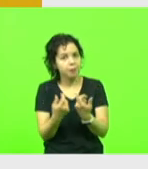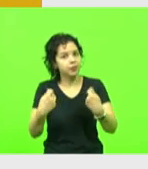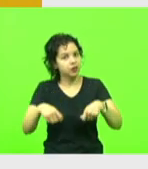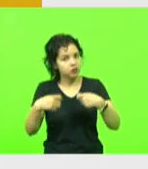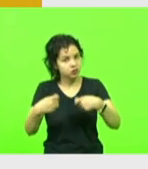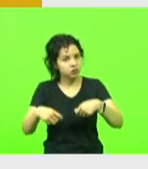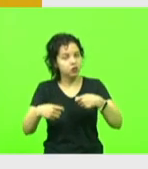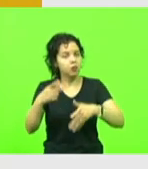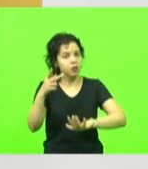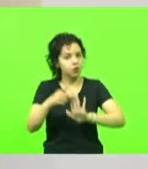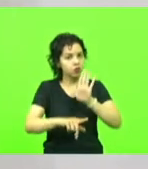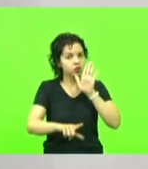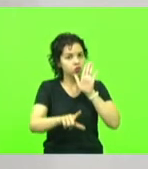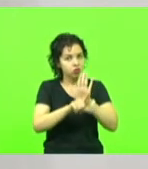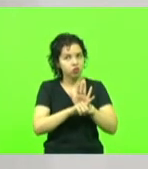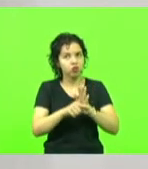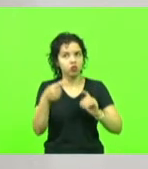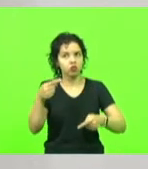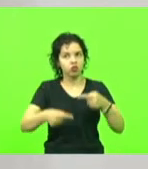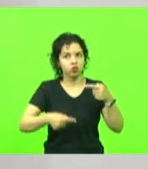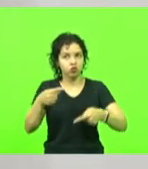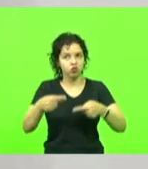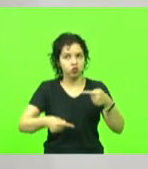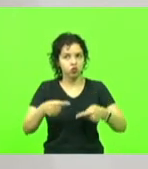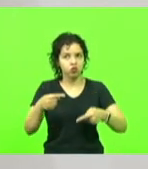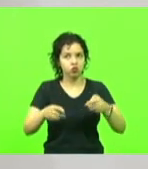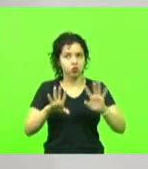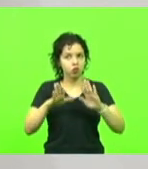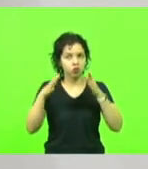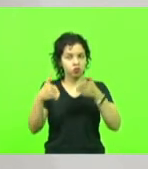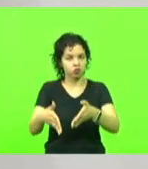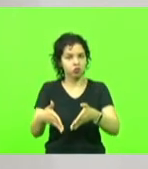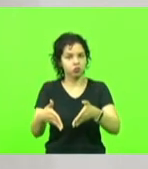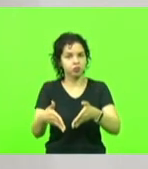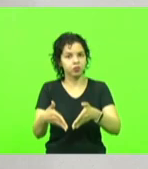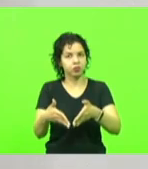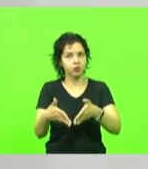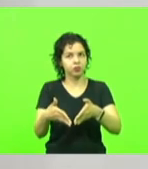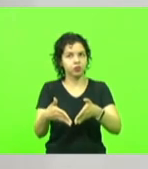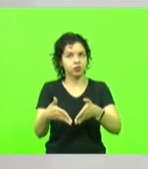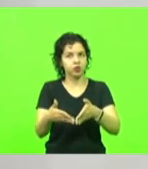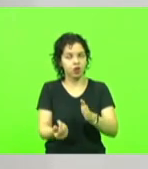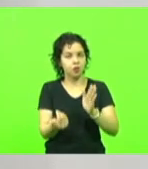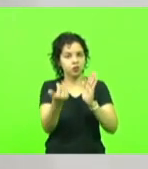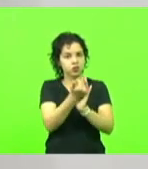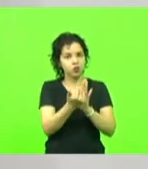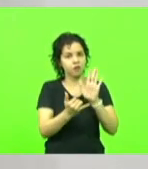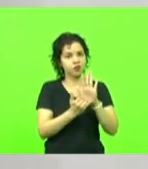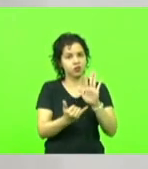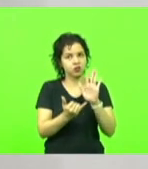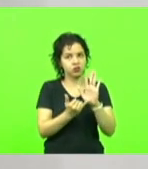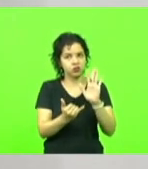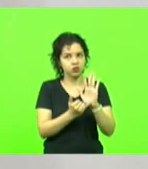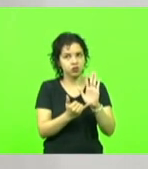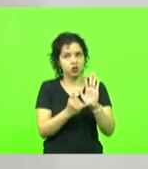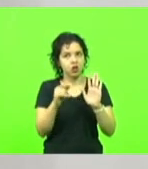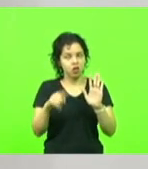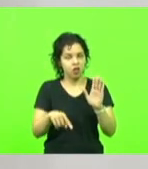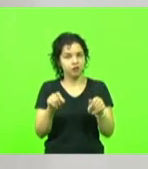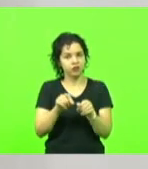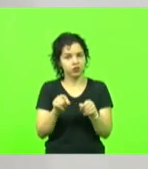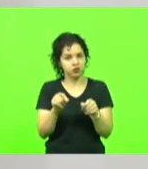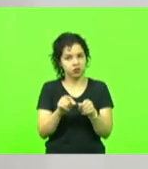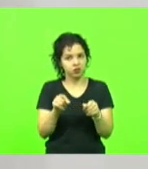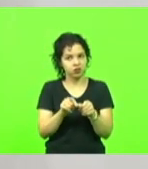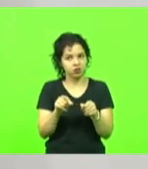apenas da reposição inflacionária, que é o que se fez no nível